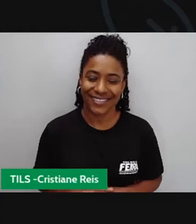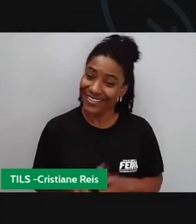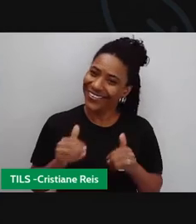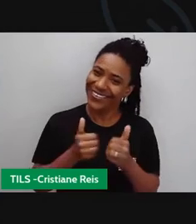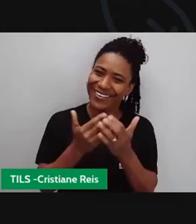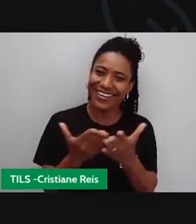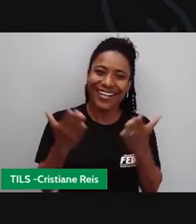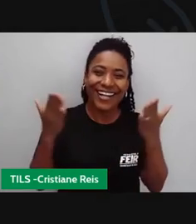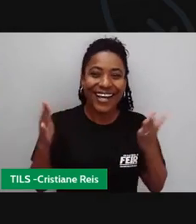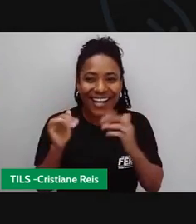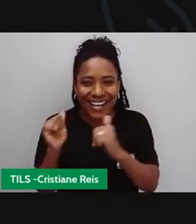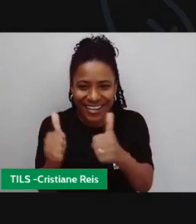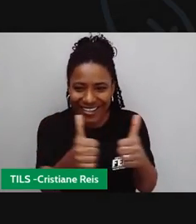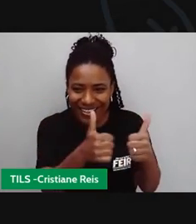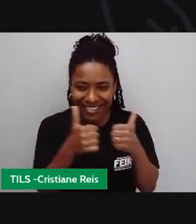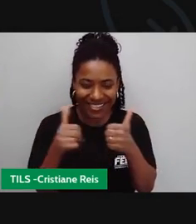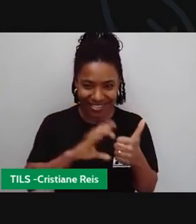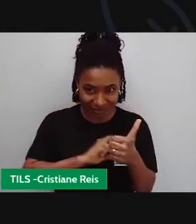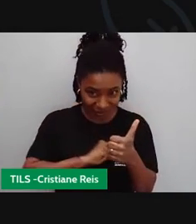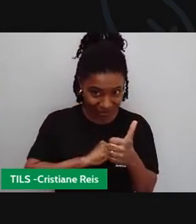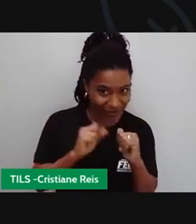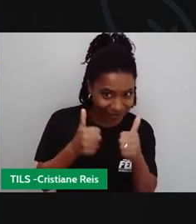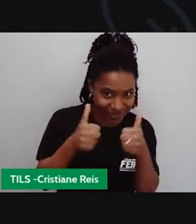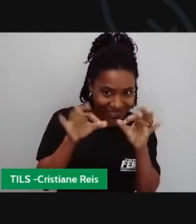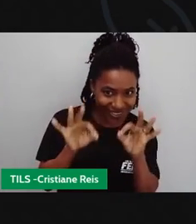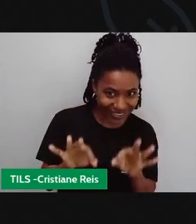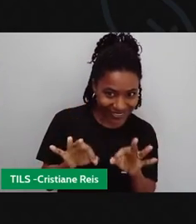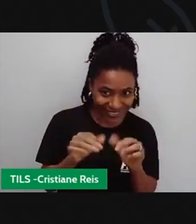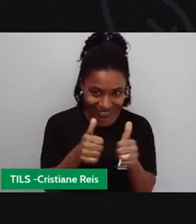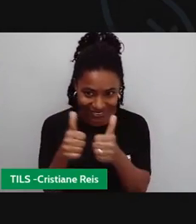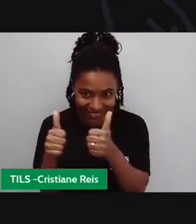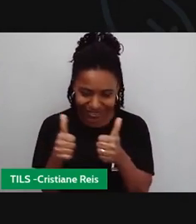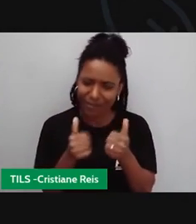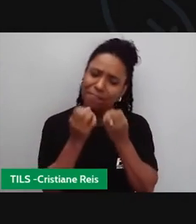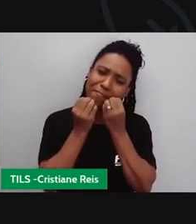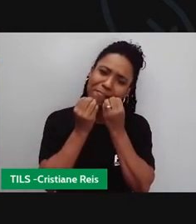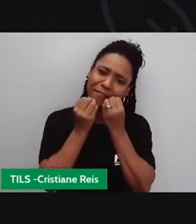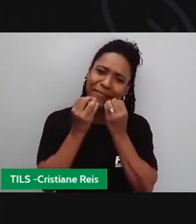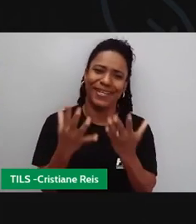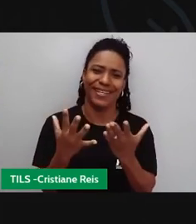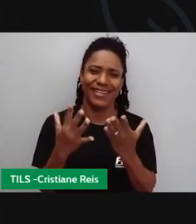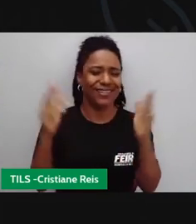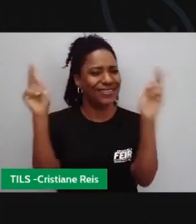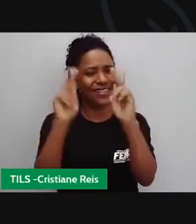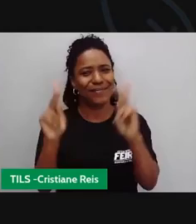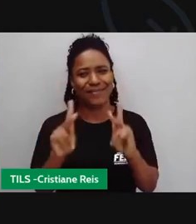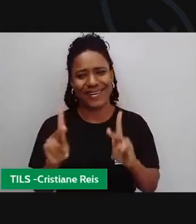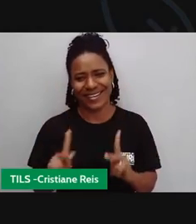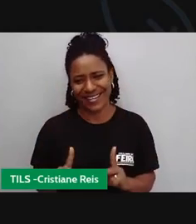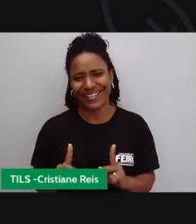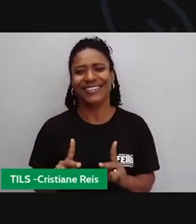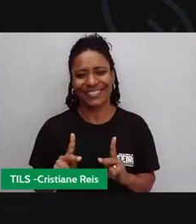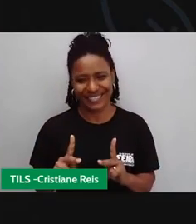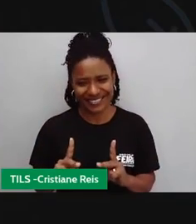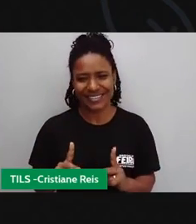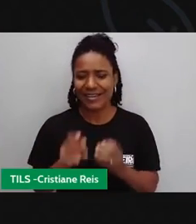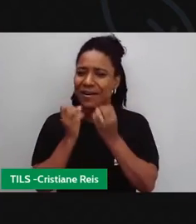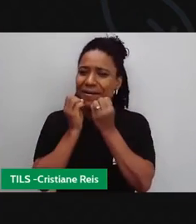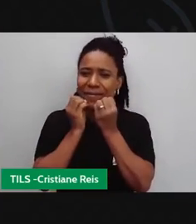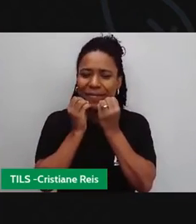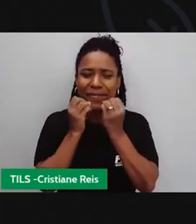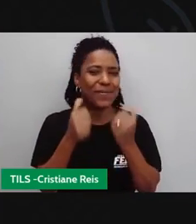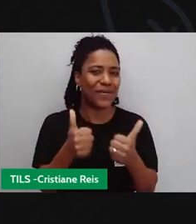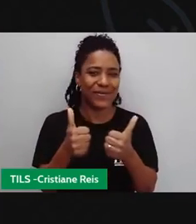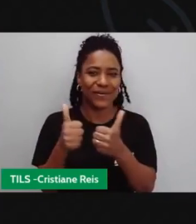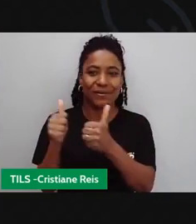Olá, meus queridos amores, tudo certinho com vocês? Espero que esteja tudo na paz do Senhor, que corra tudo da melhor forma